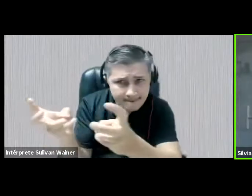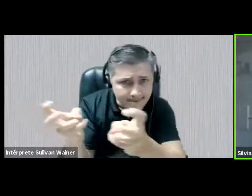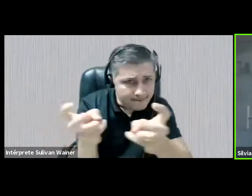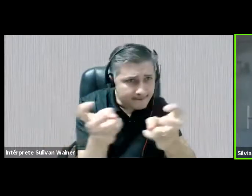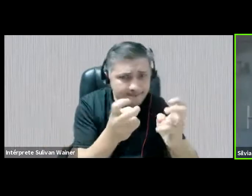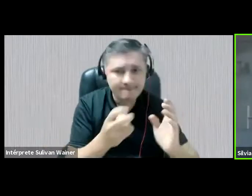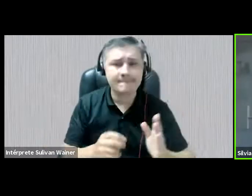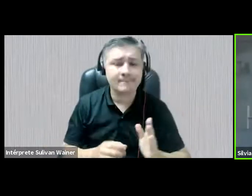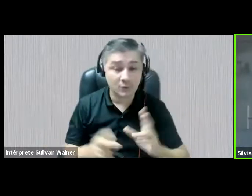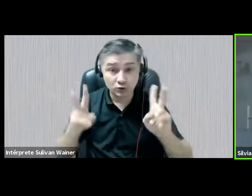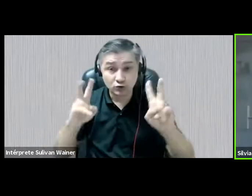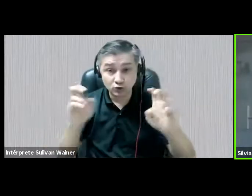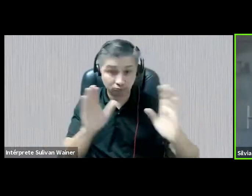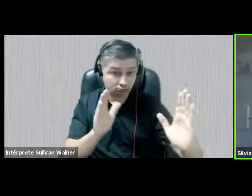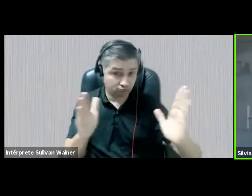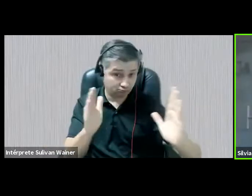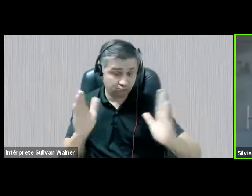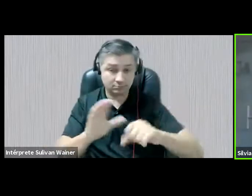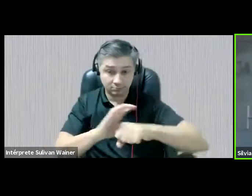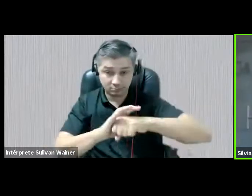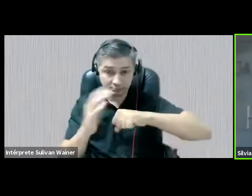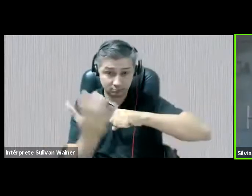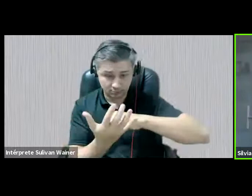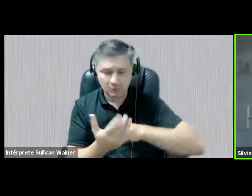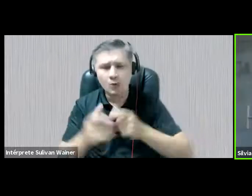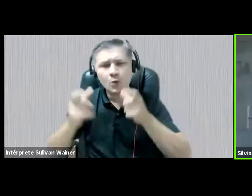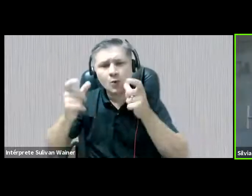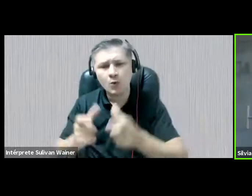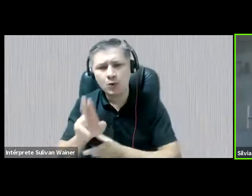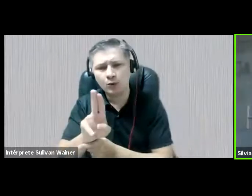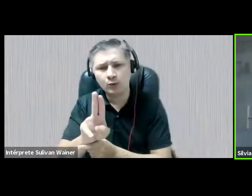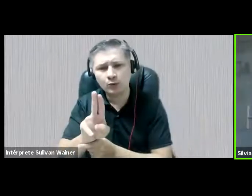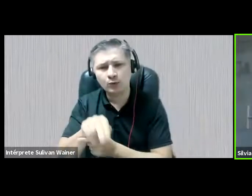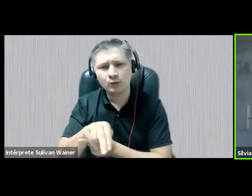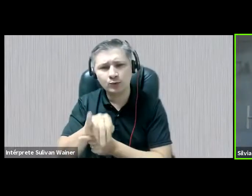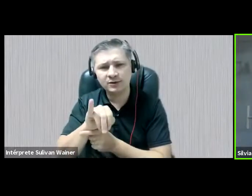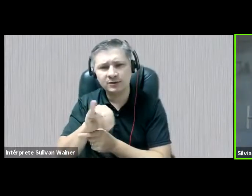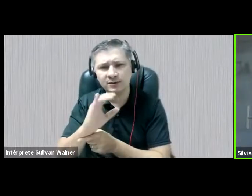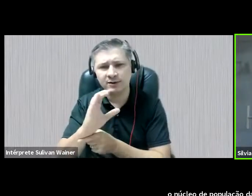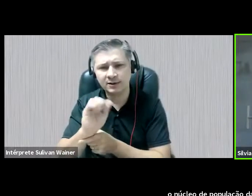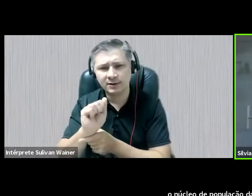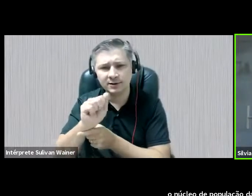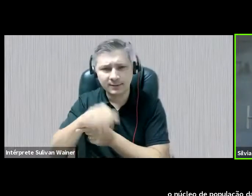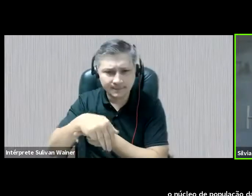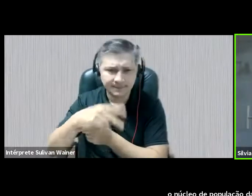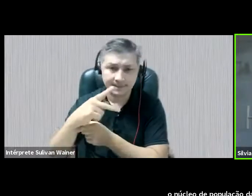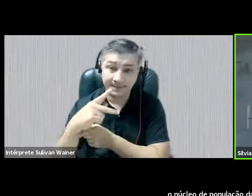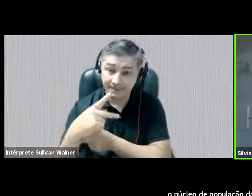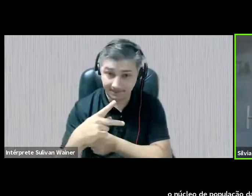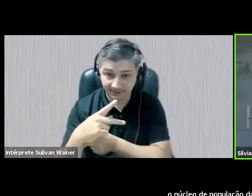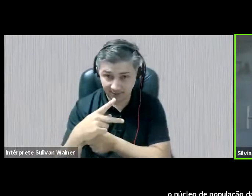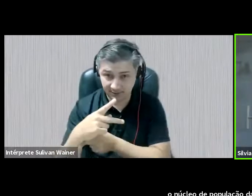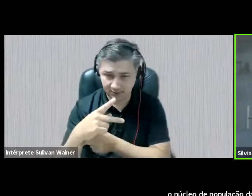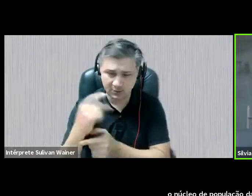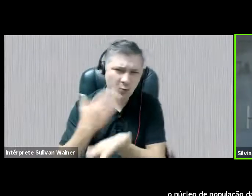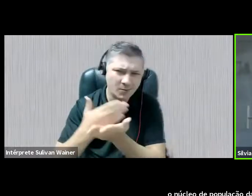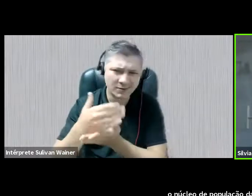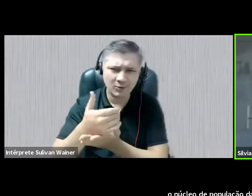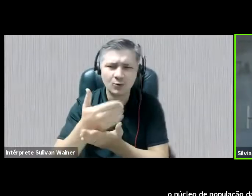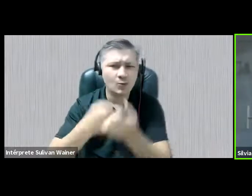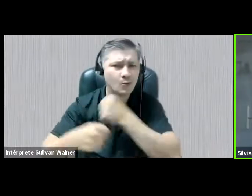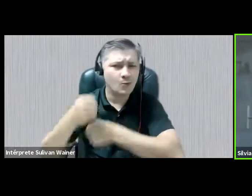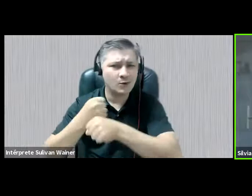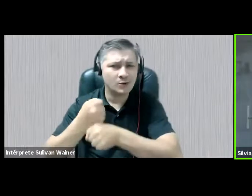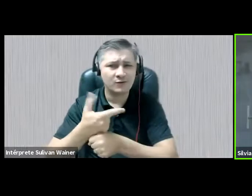o núcleo de população da Unicamp, ali no início de 2020, ele faz, né, ele faz um grande, ele